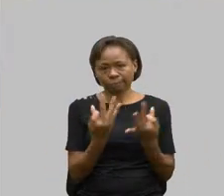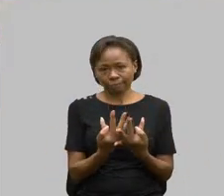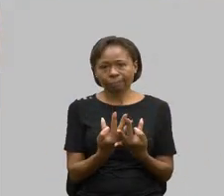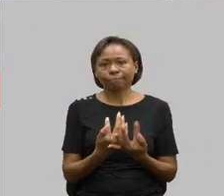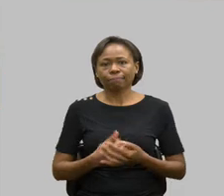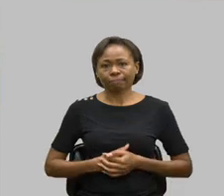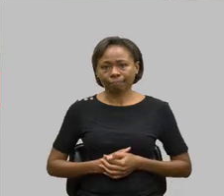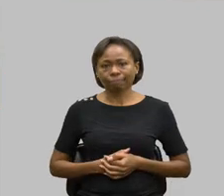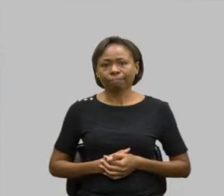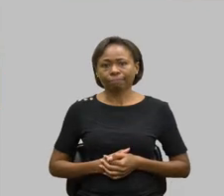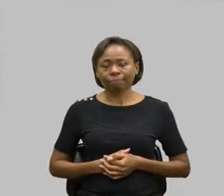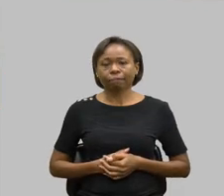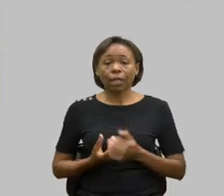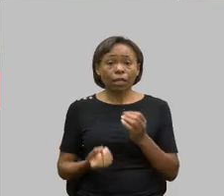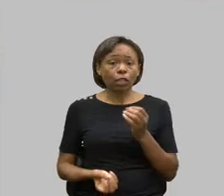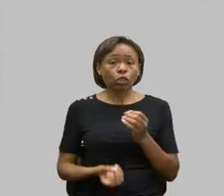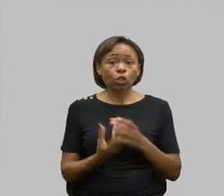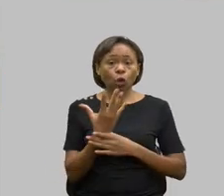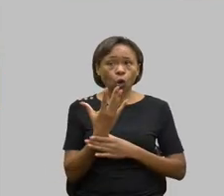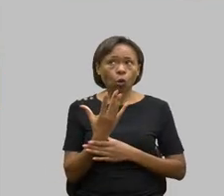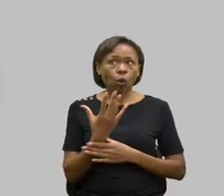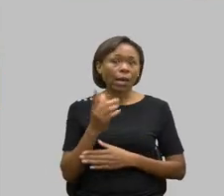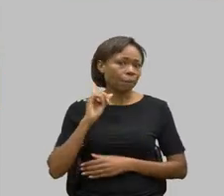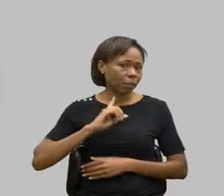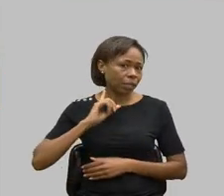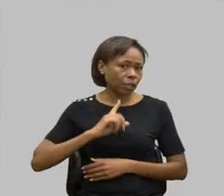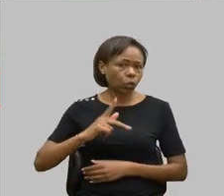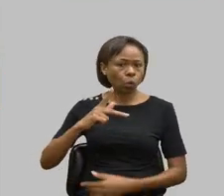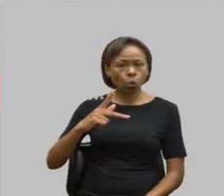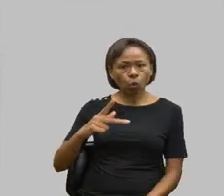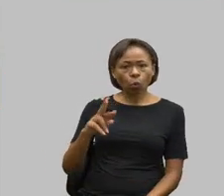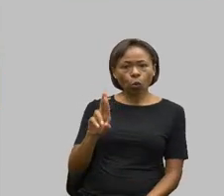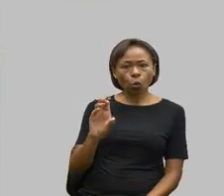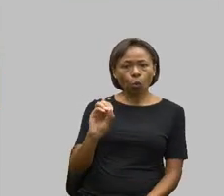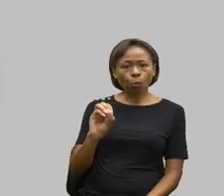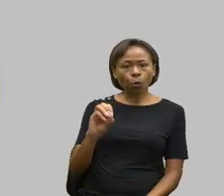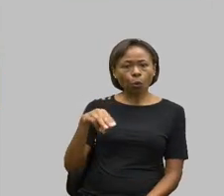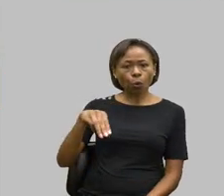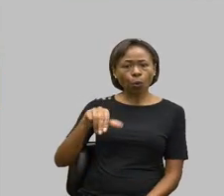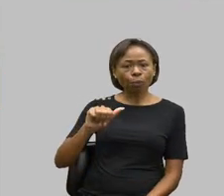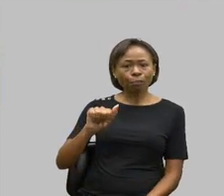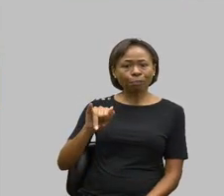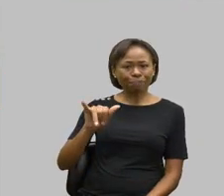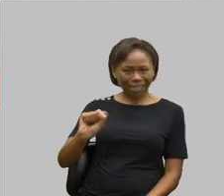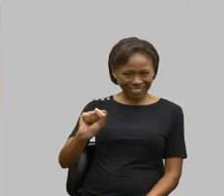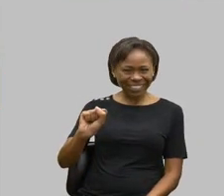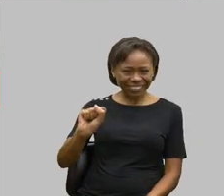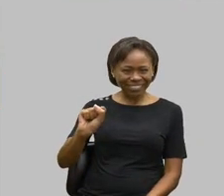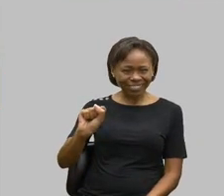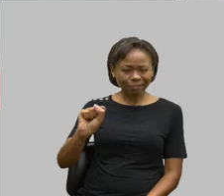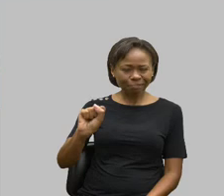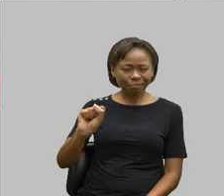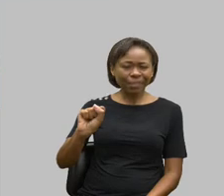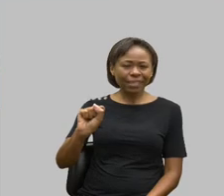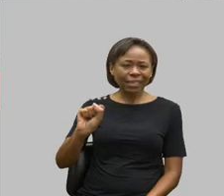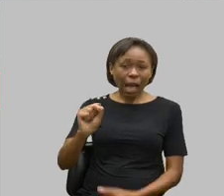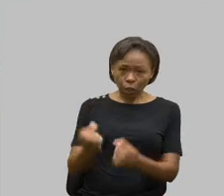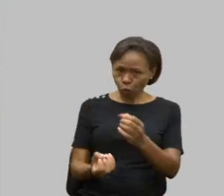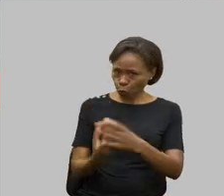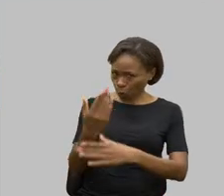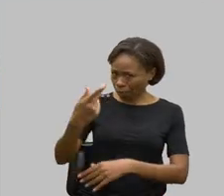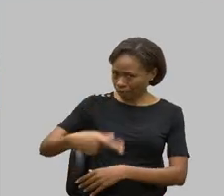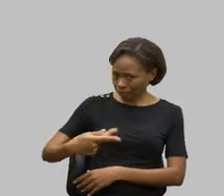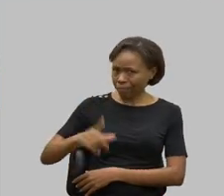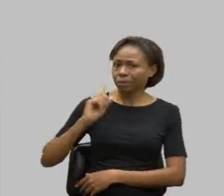Foi criado no Estado de Minas Gerais o PRO-Mais, porque antes da criação da